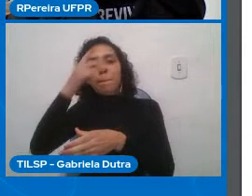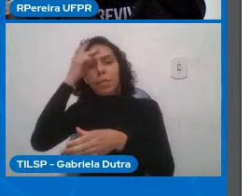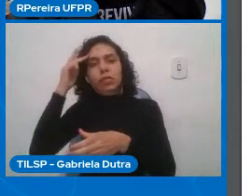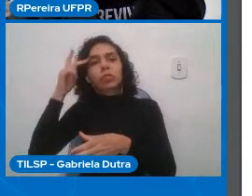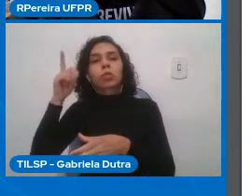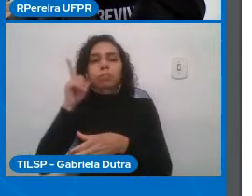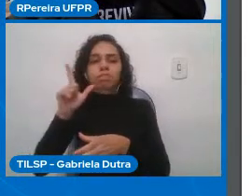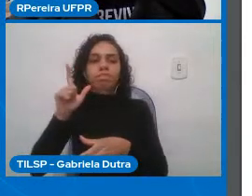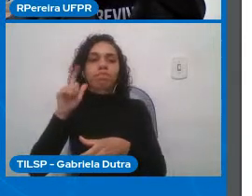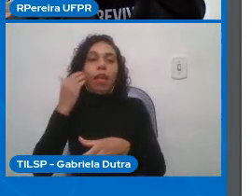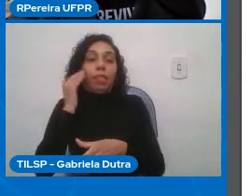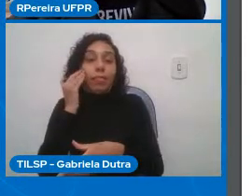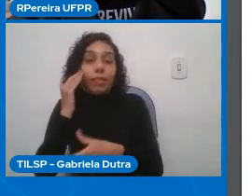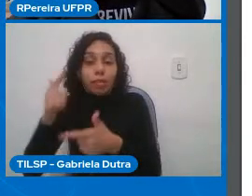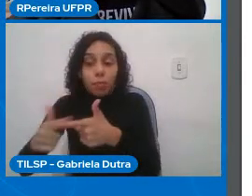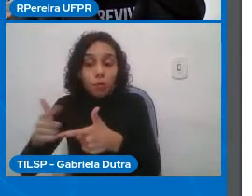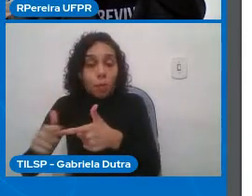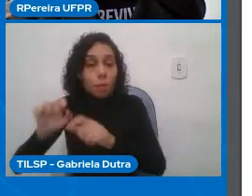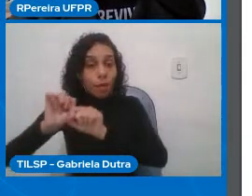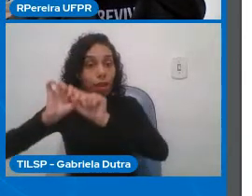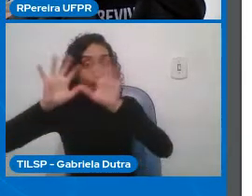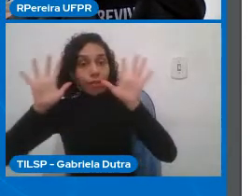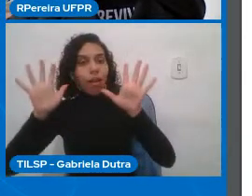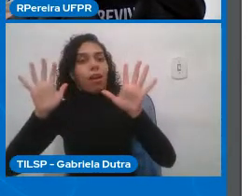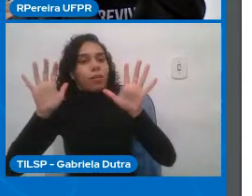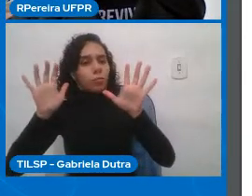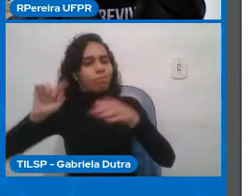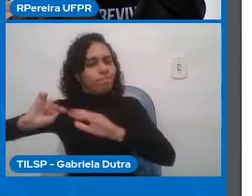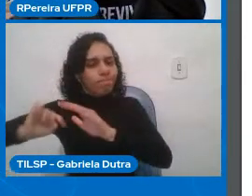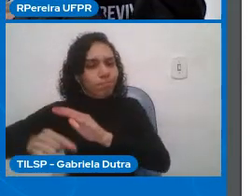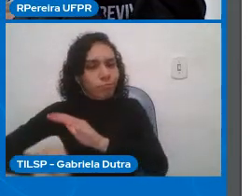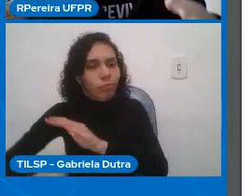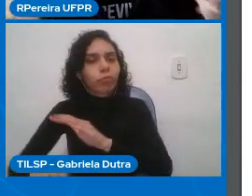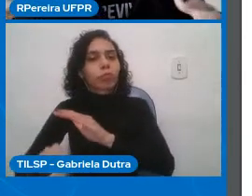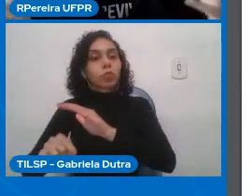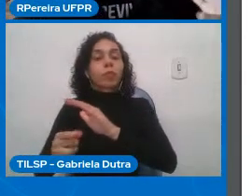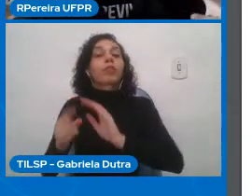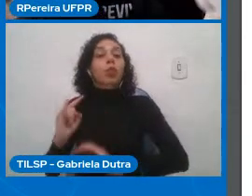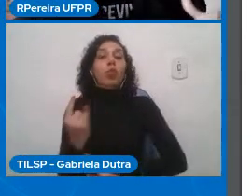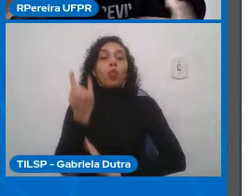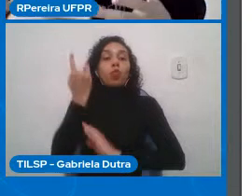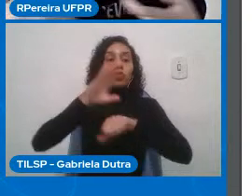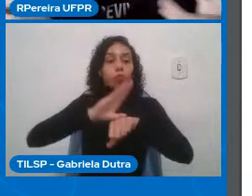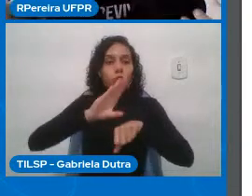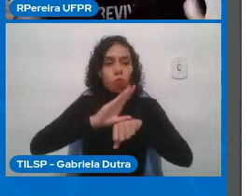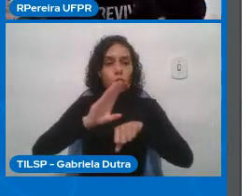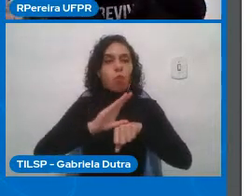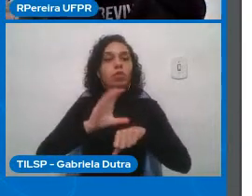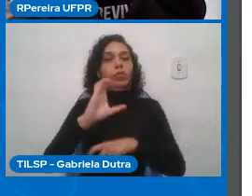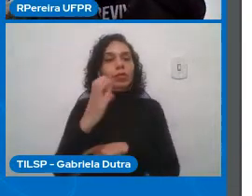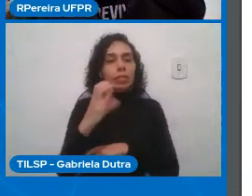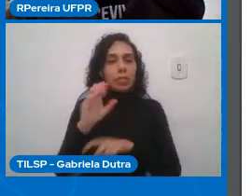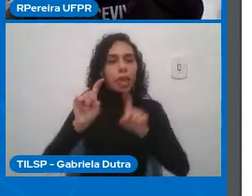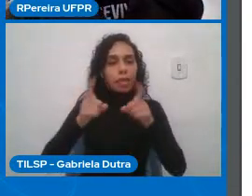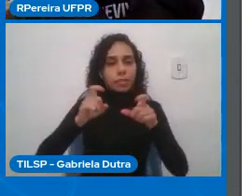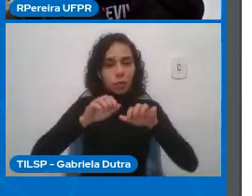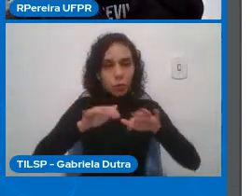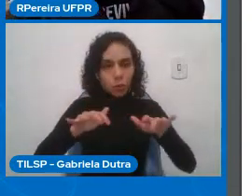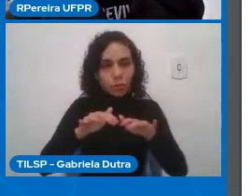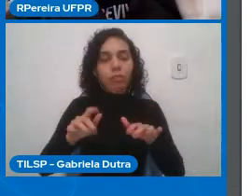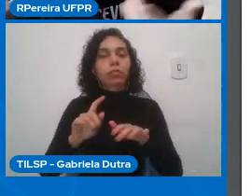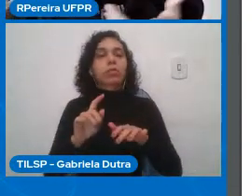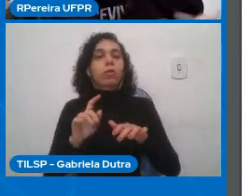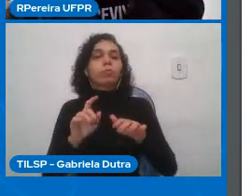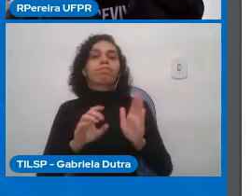reforma curricular do nosso curso de ciência da computação nós introduzimos várias mudanças na grade e